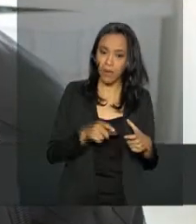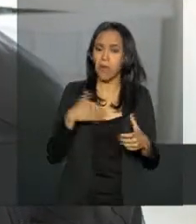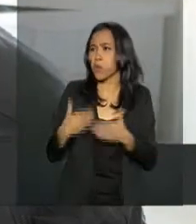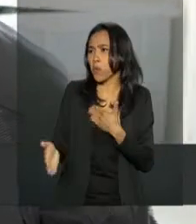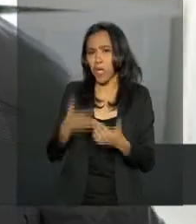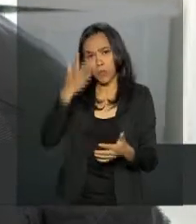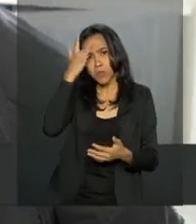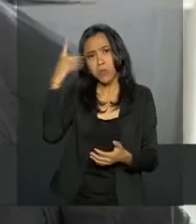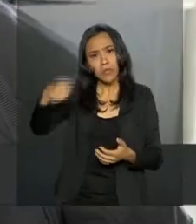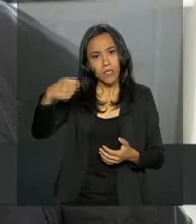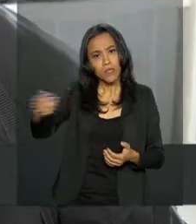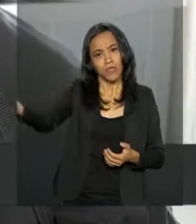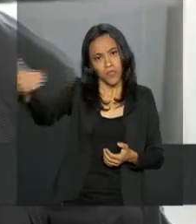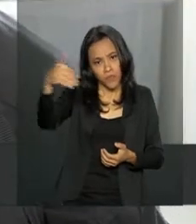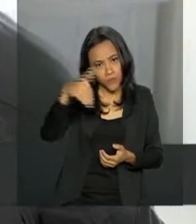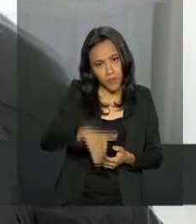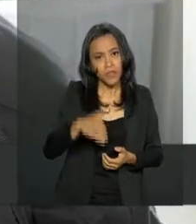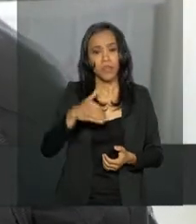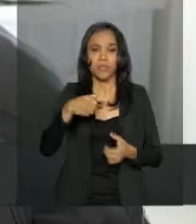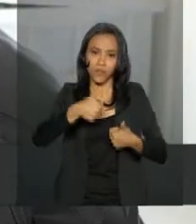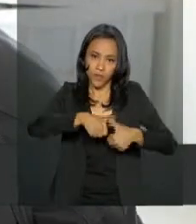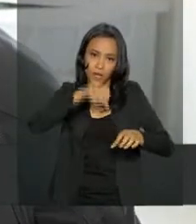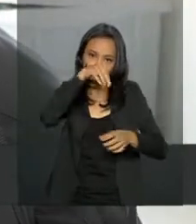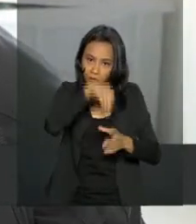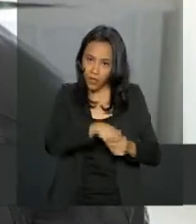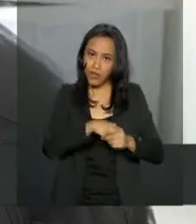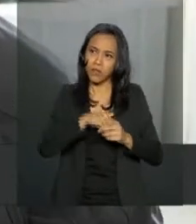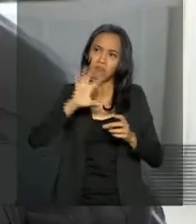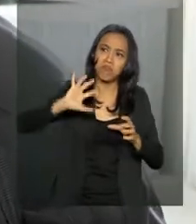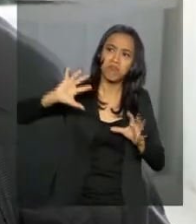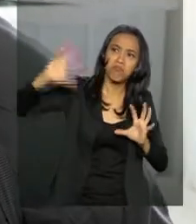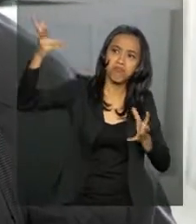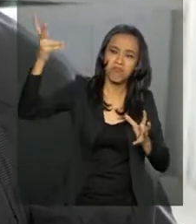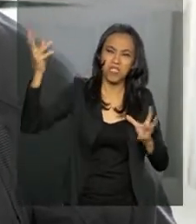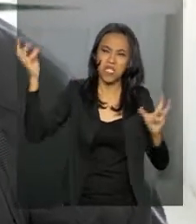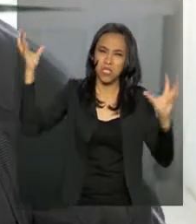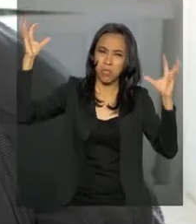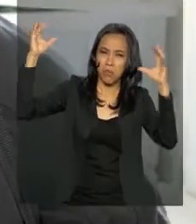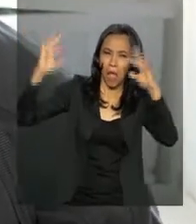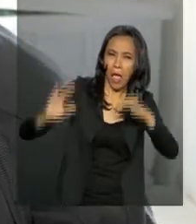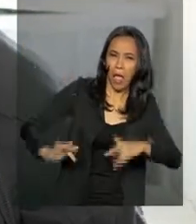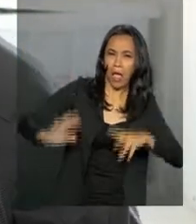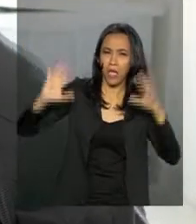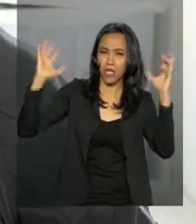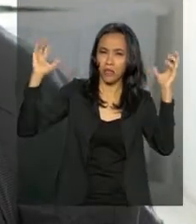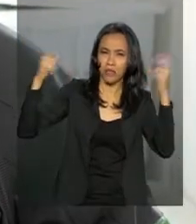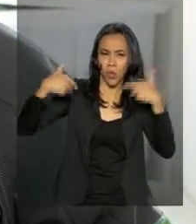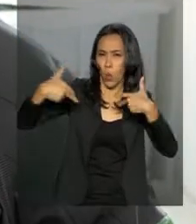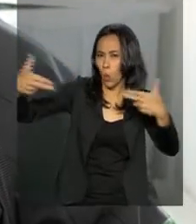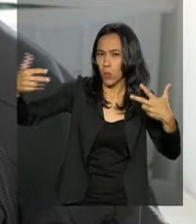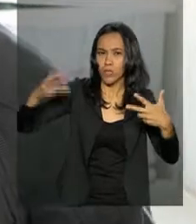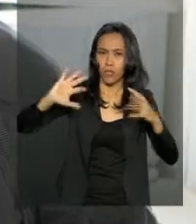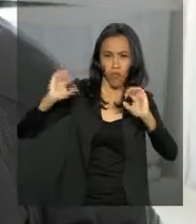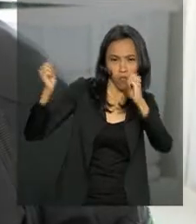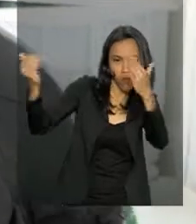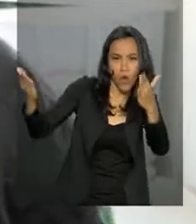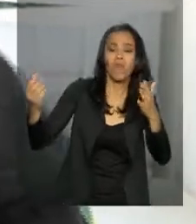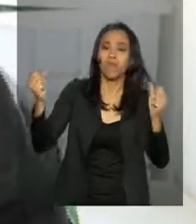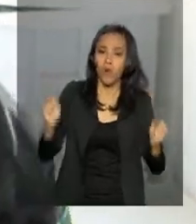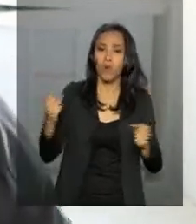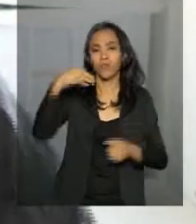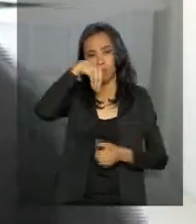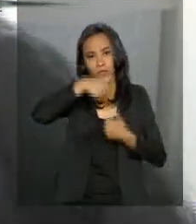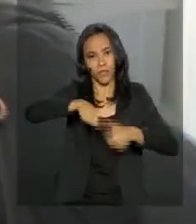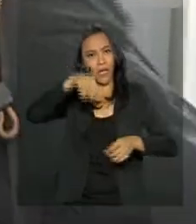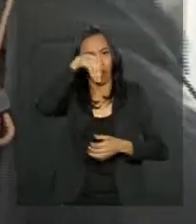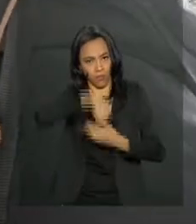precise, se abrigar, de repente, em mau tempo, alguma necessidade que tenha de se abrigar, ele pode vir aqui.